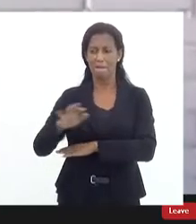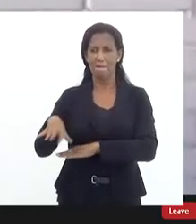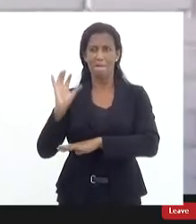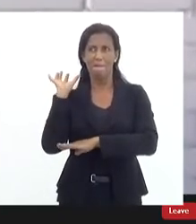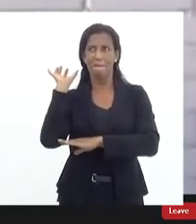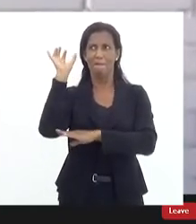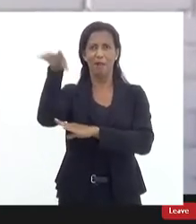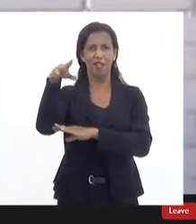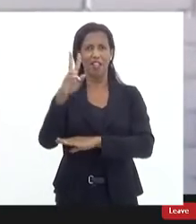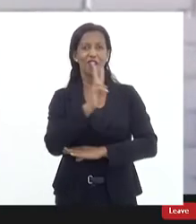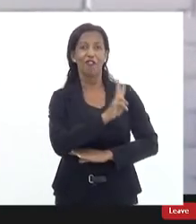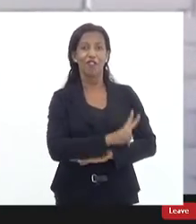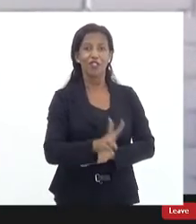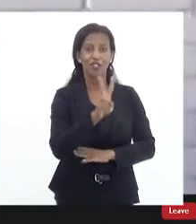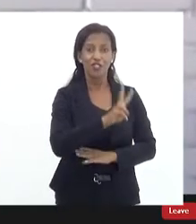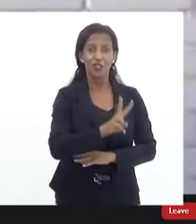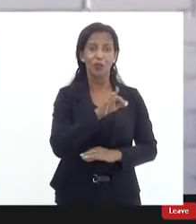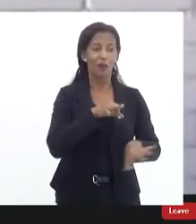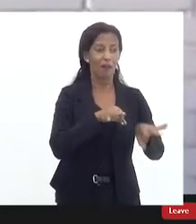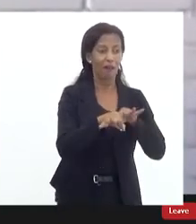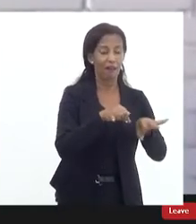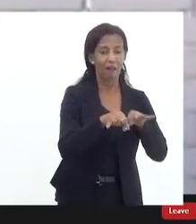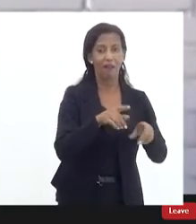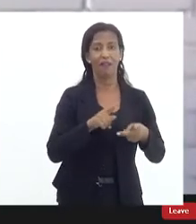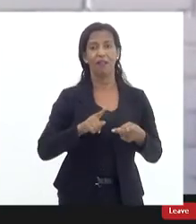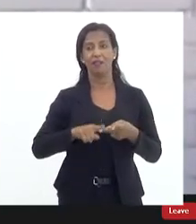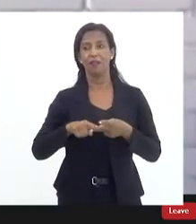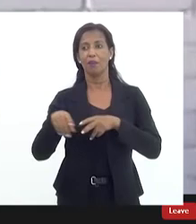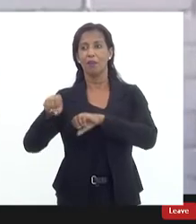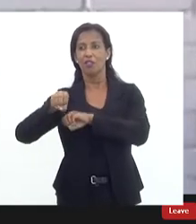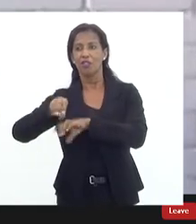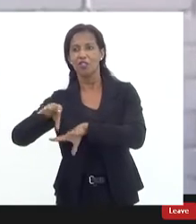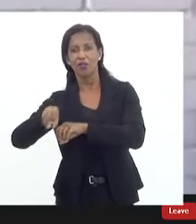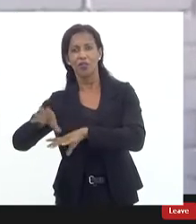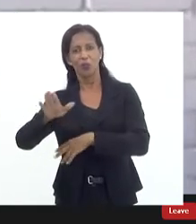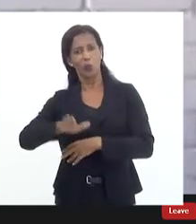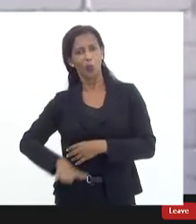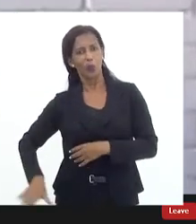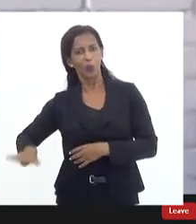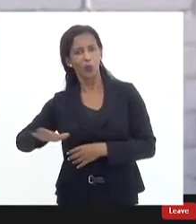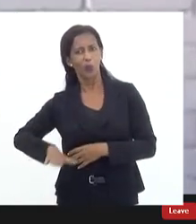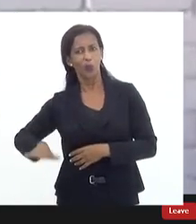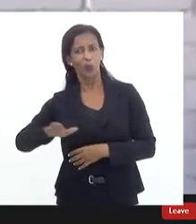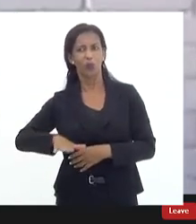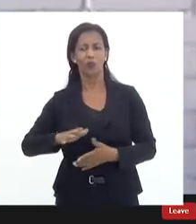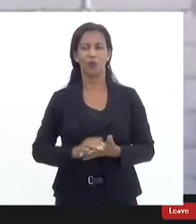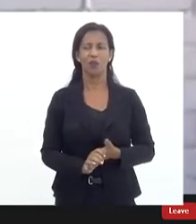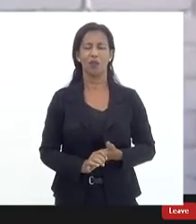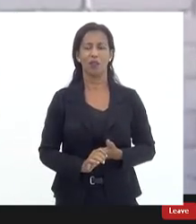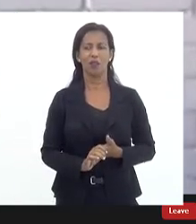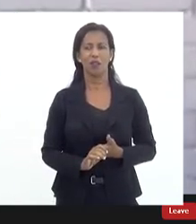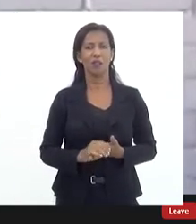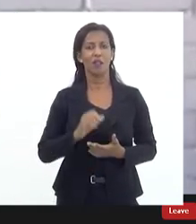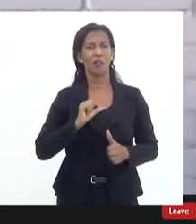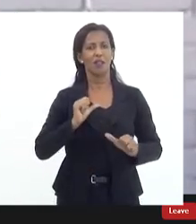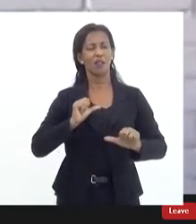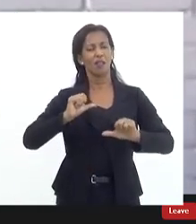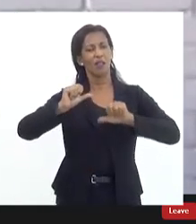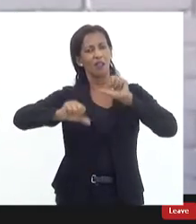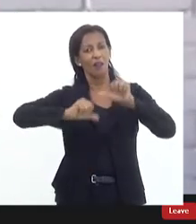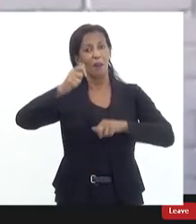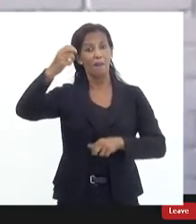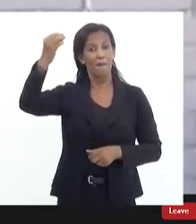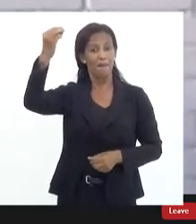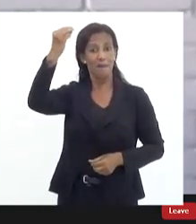projetos de pré-vestibulares projetos de educação infantil e revitalização e